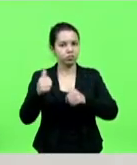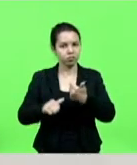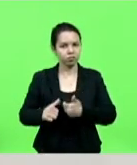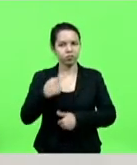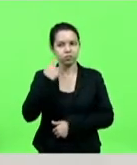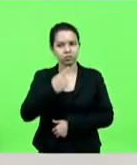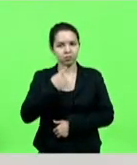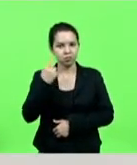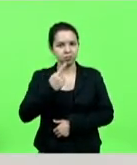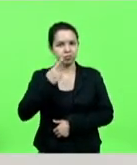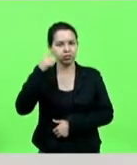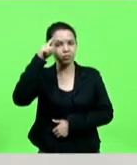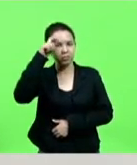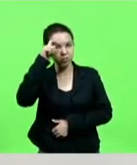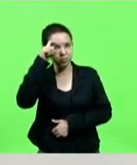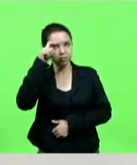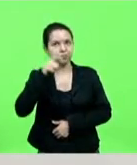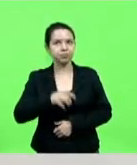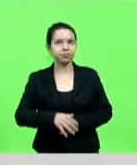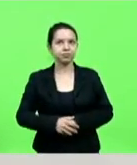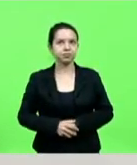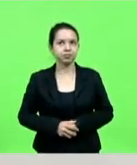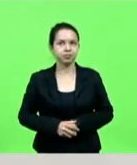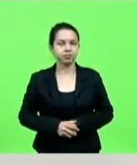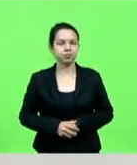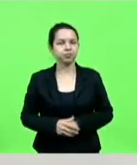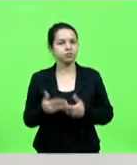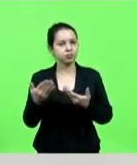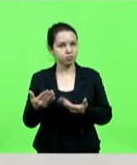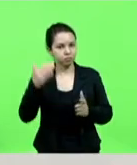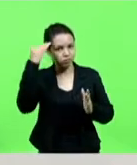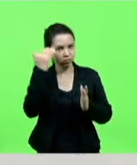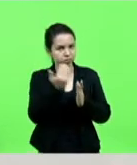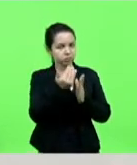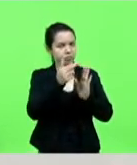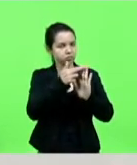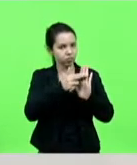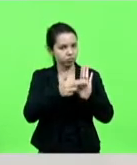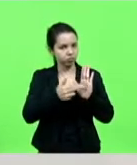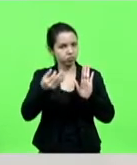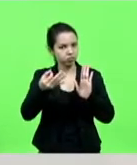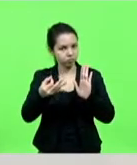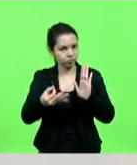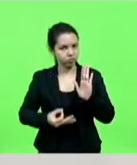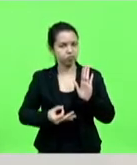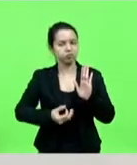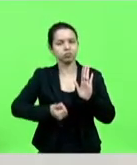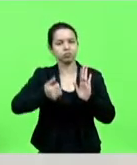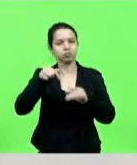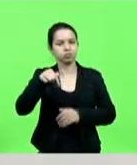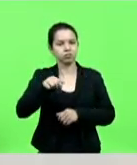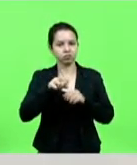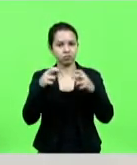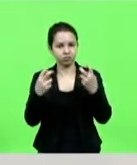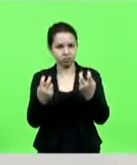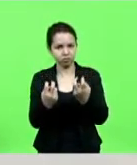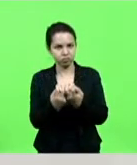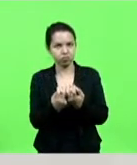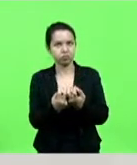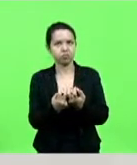Vieira, que é um regimentalista número um aqui do plenário, permaneceu com a Comissão de